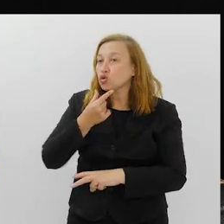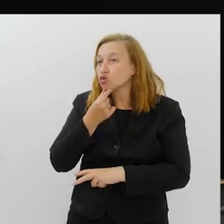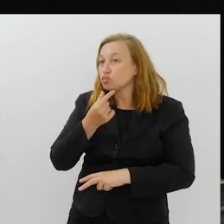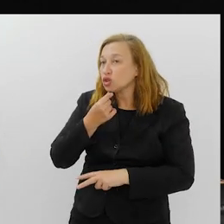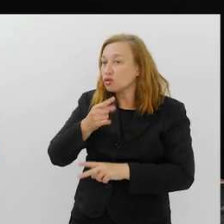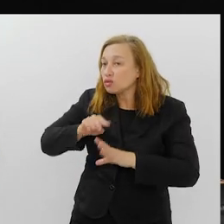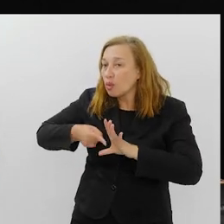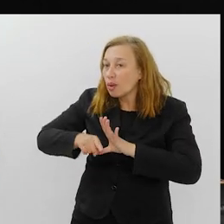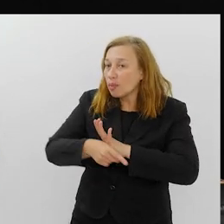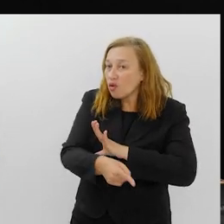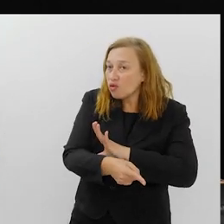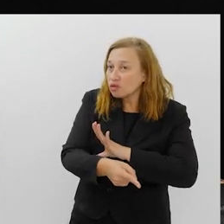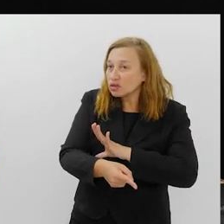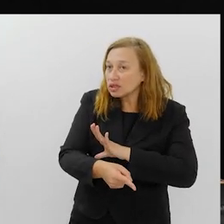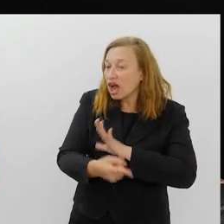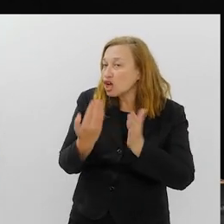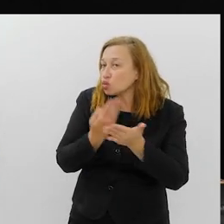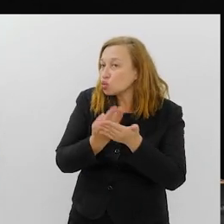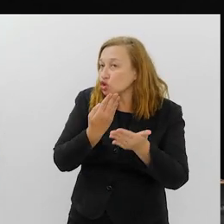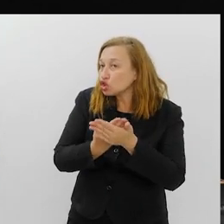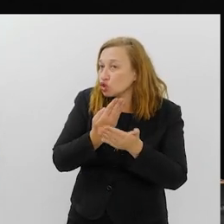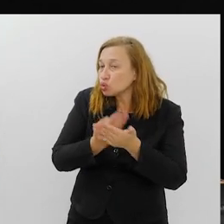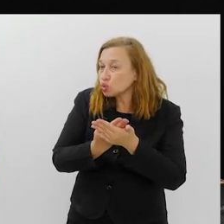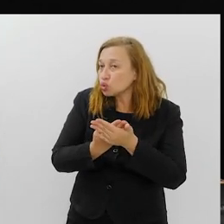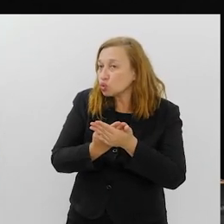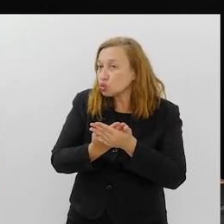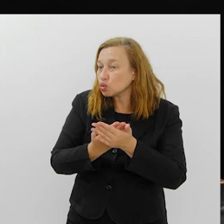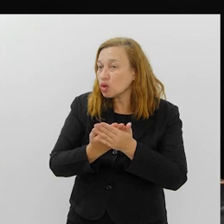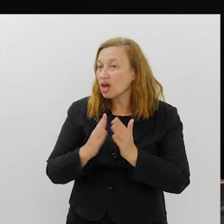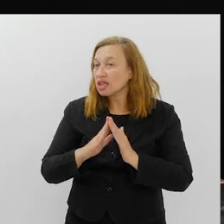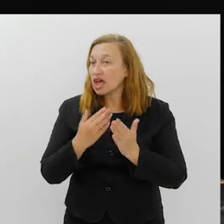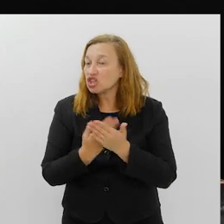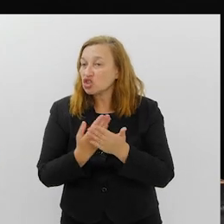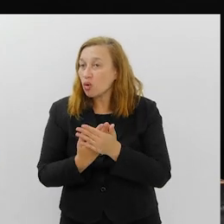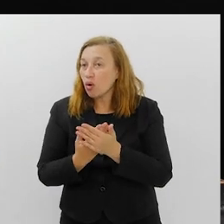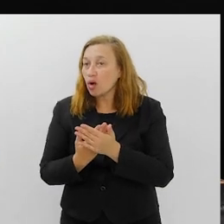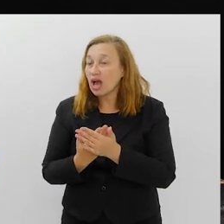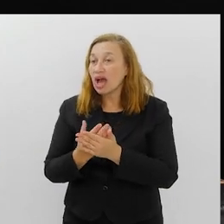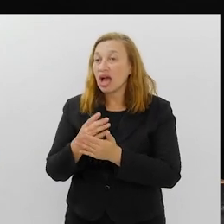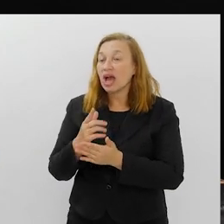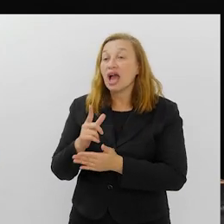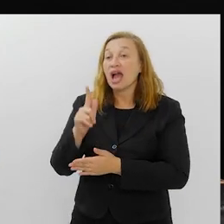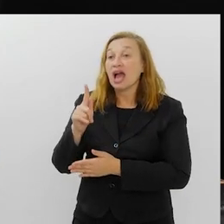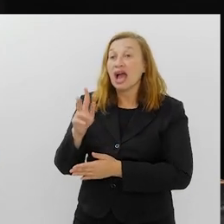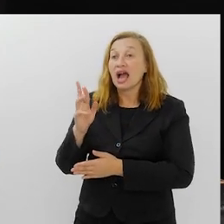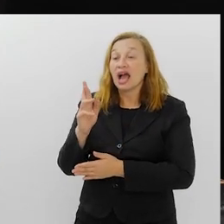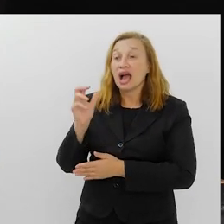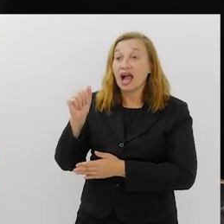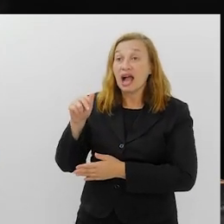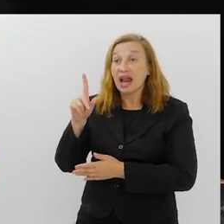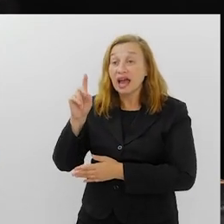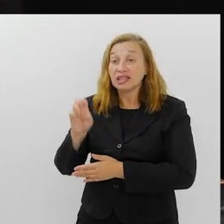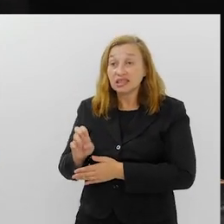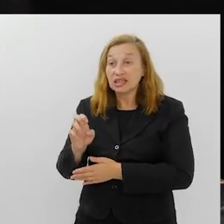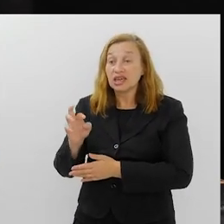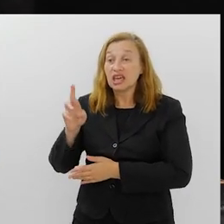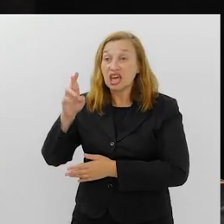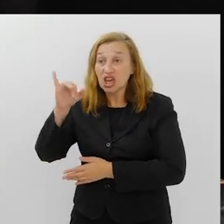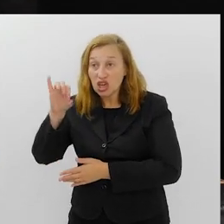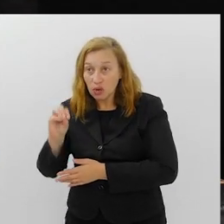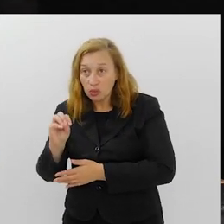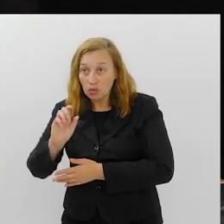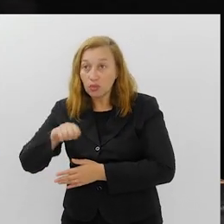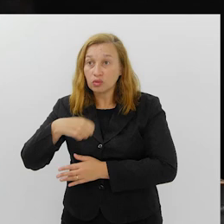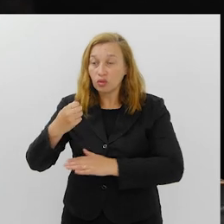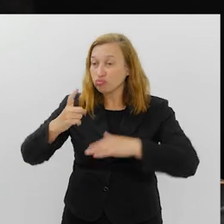essência da escola e trazem toda uma leitura que dá um sucesso absoluto. Você acredita que isso é uma grande importância